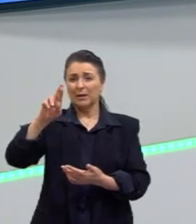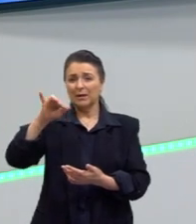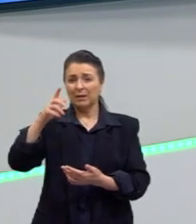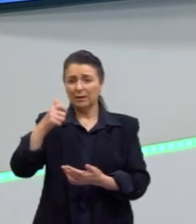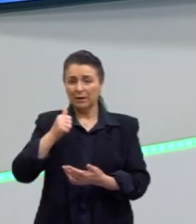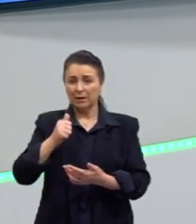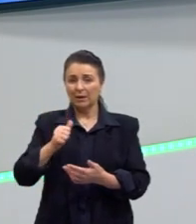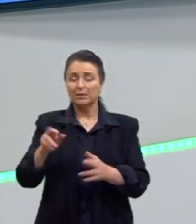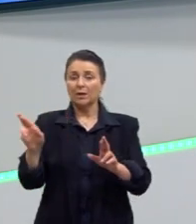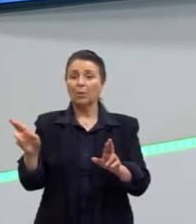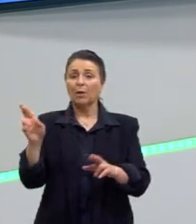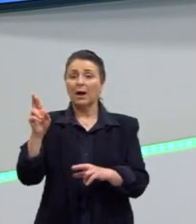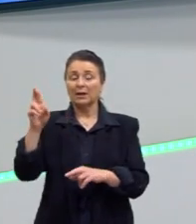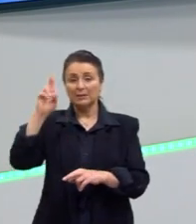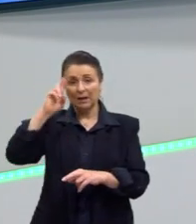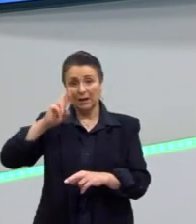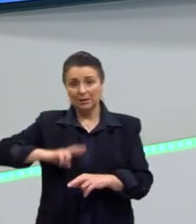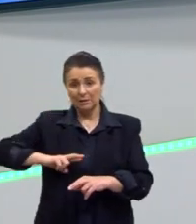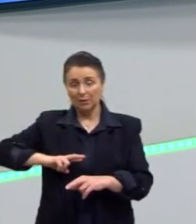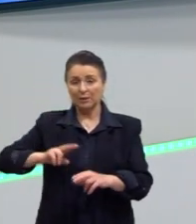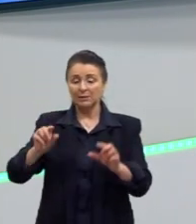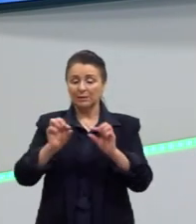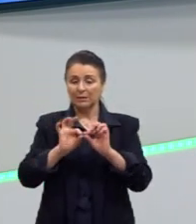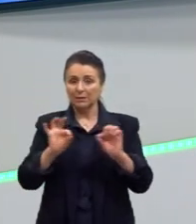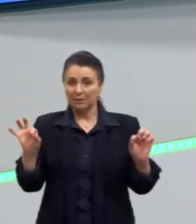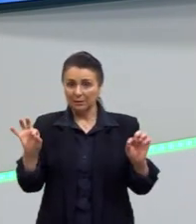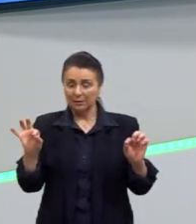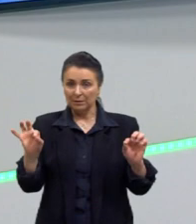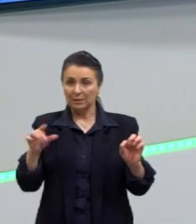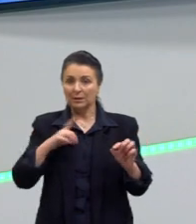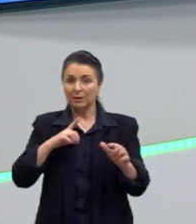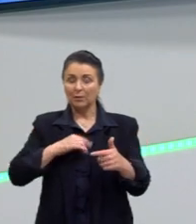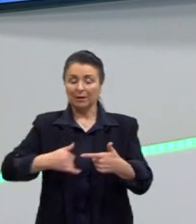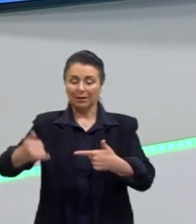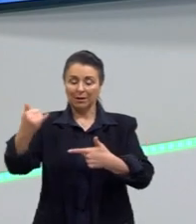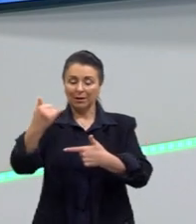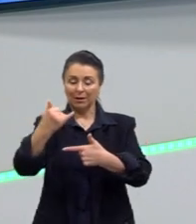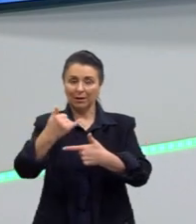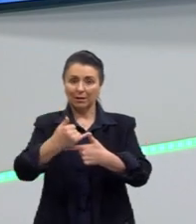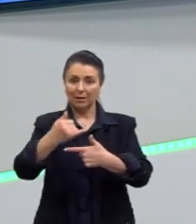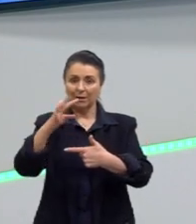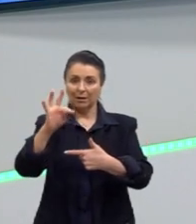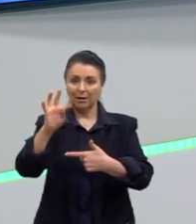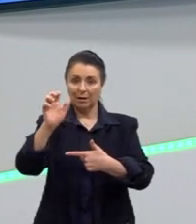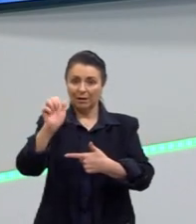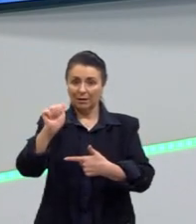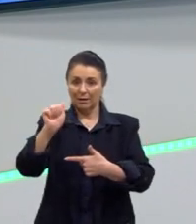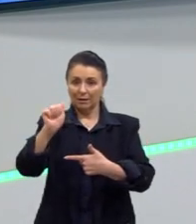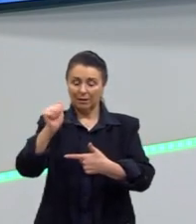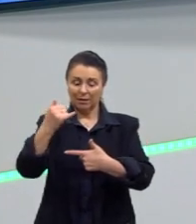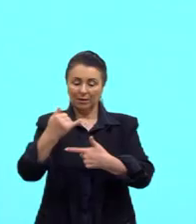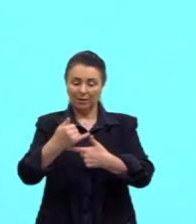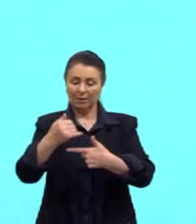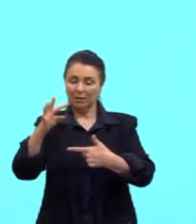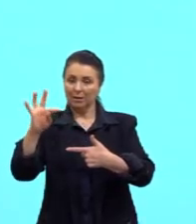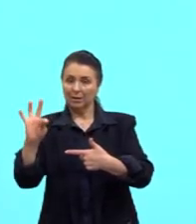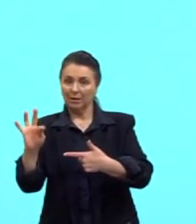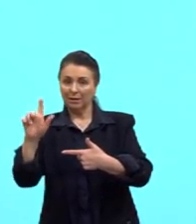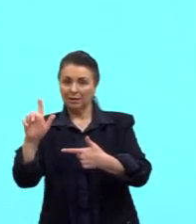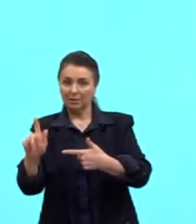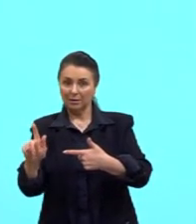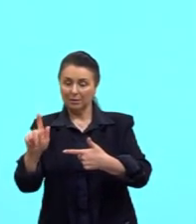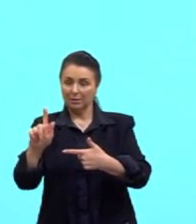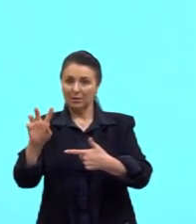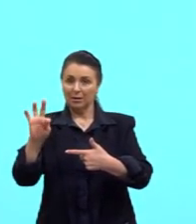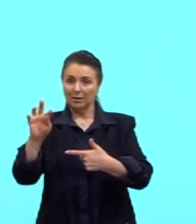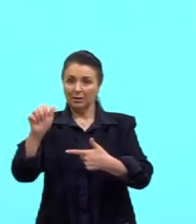a gente pode utilizar uma dessas razões que é a chamada tangente. Então, tangente de 60 graus que seria